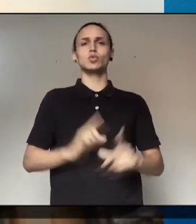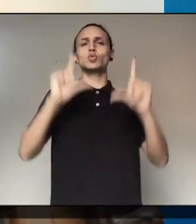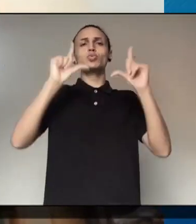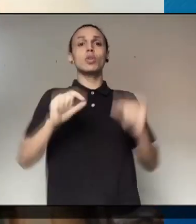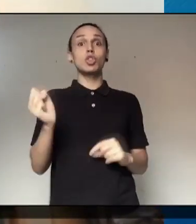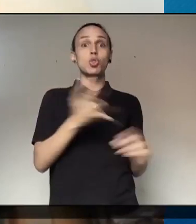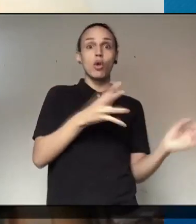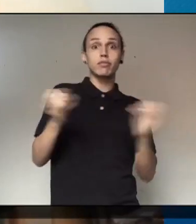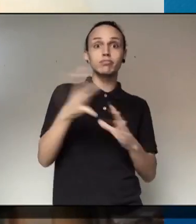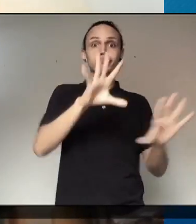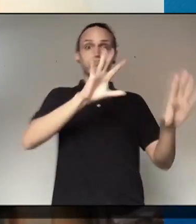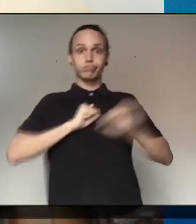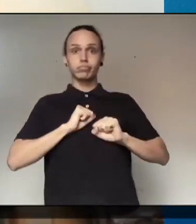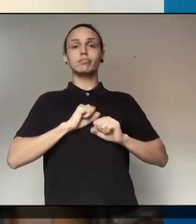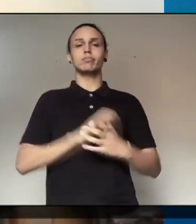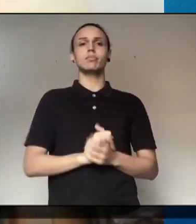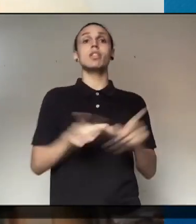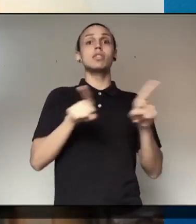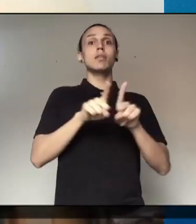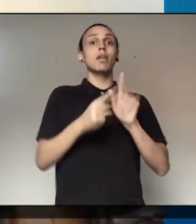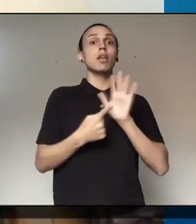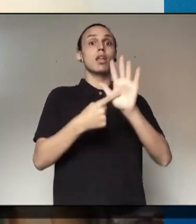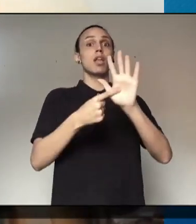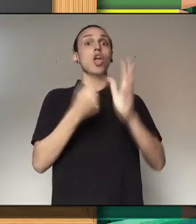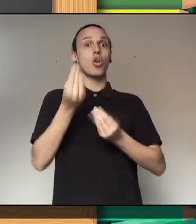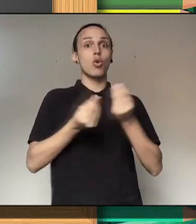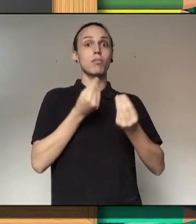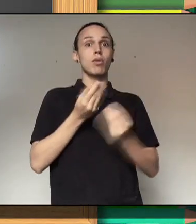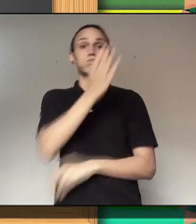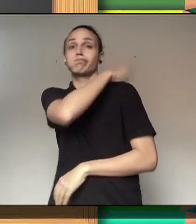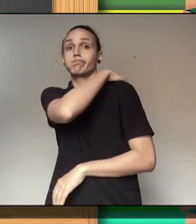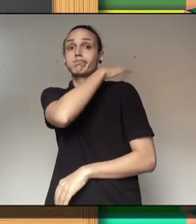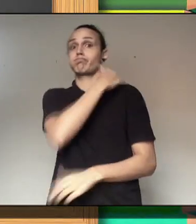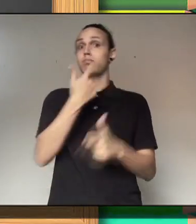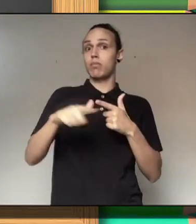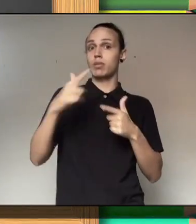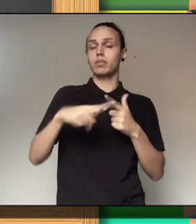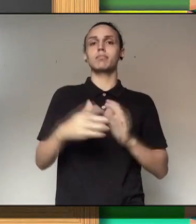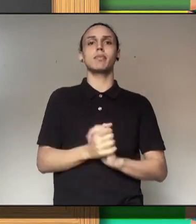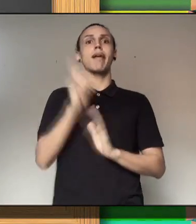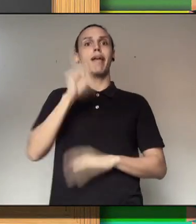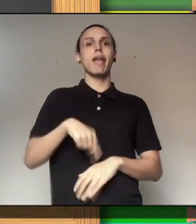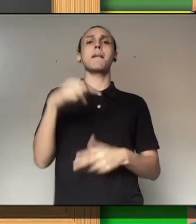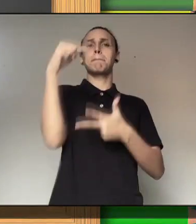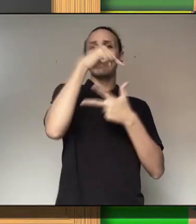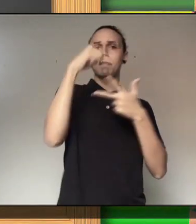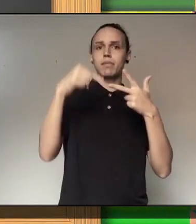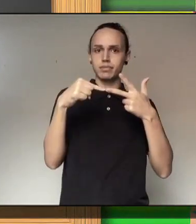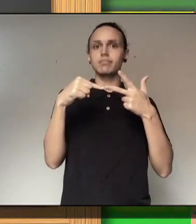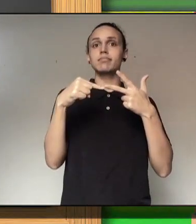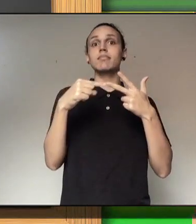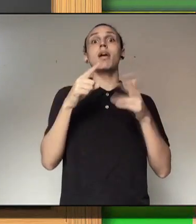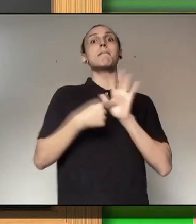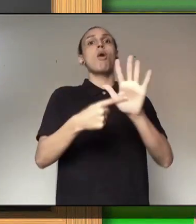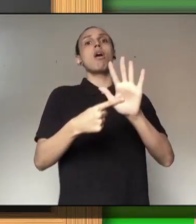uma redução do número de óbitos, por uma redução do número de casos novos e também os indicadores relativos às síndromes respiratórias. É